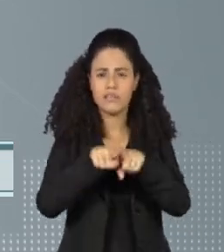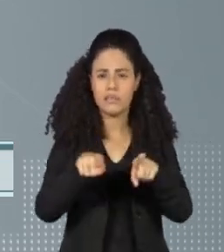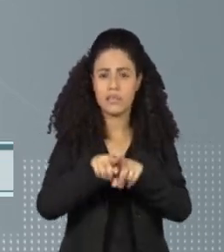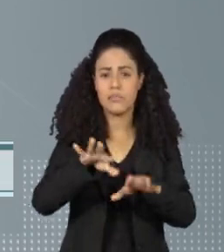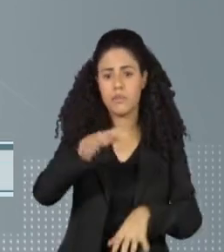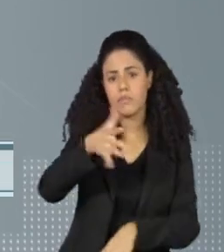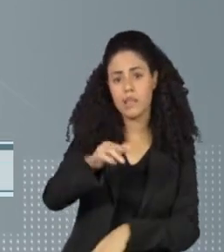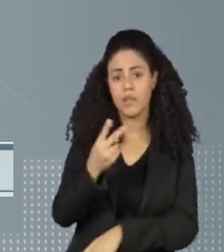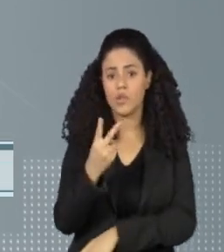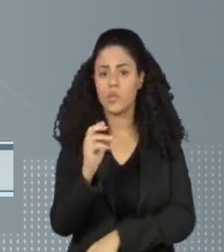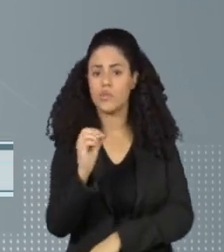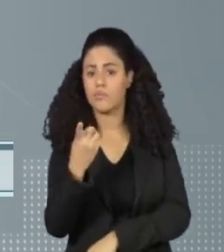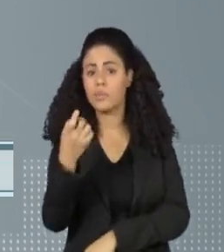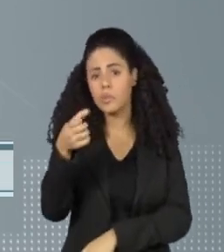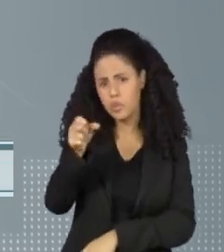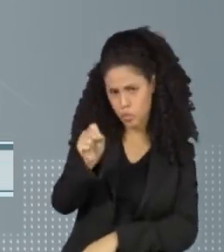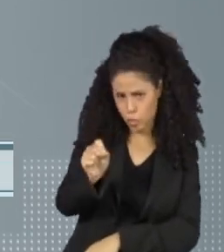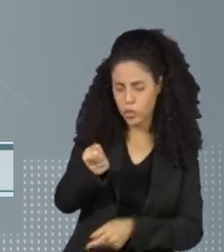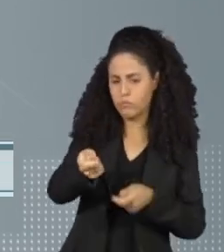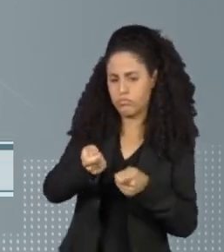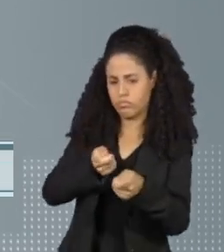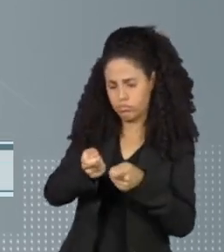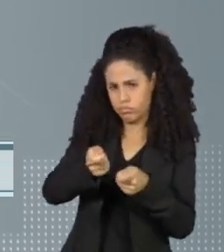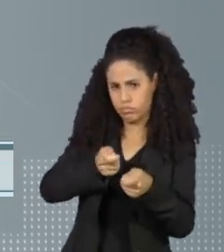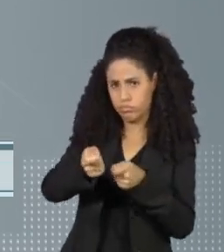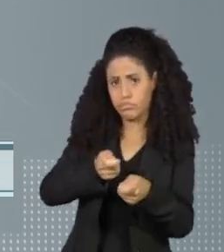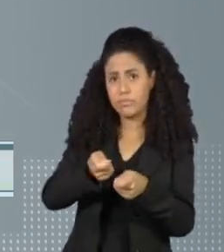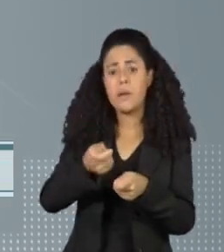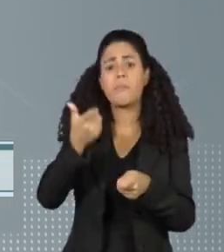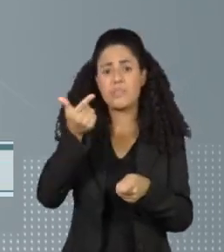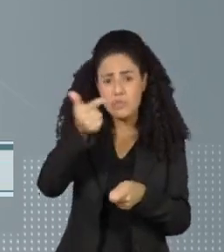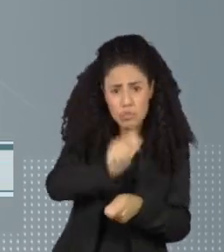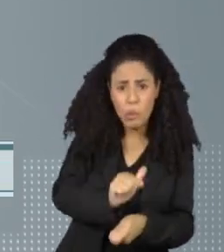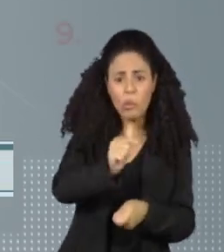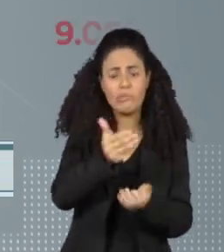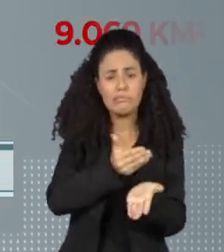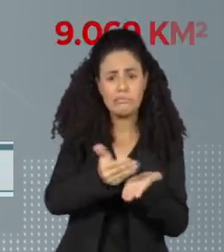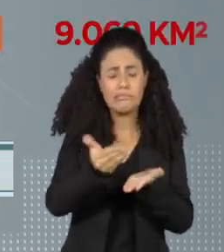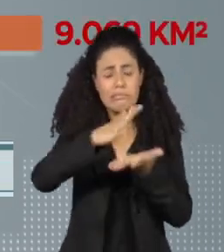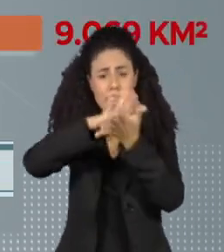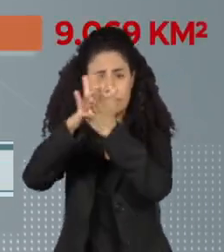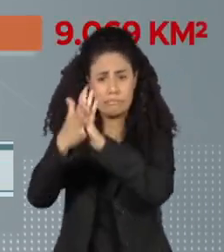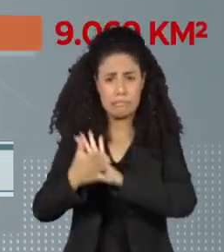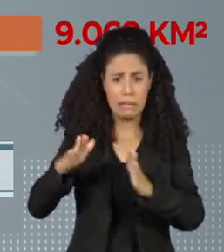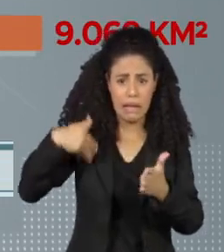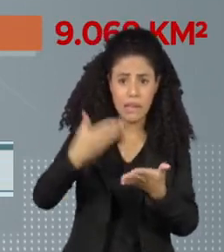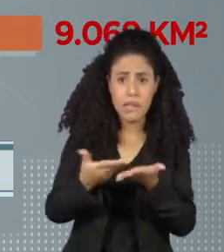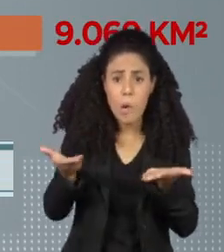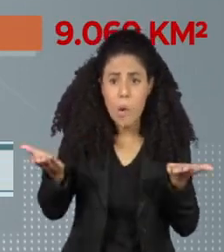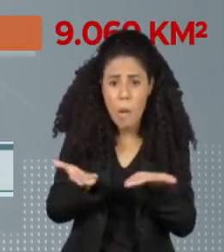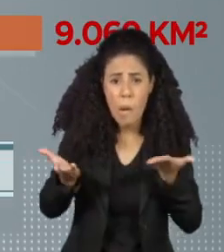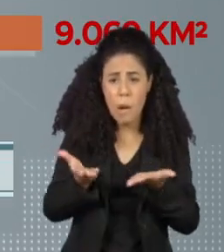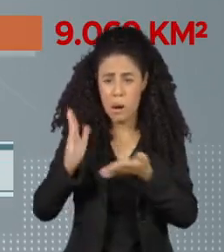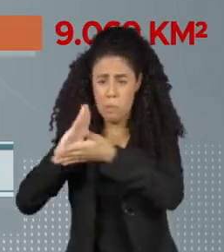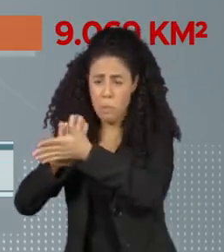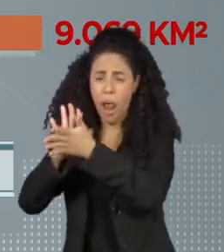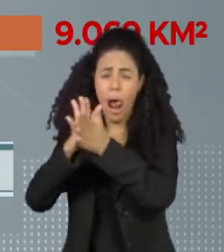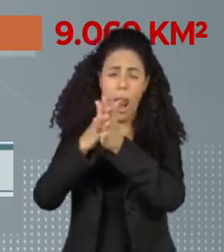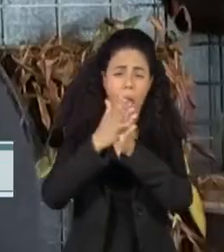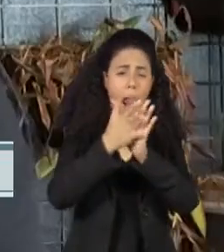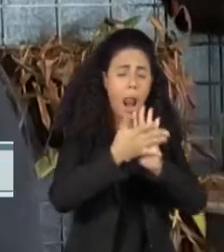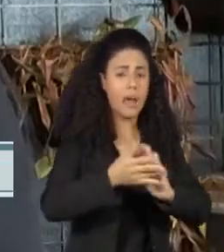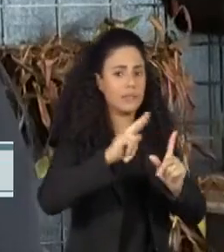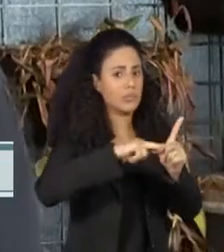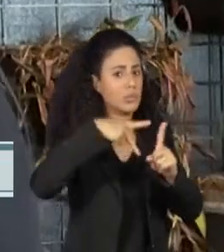se manteve até 2018, quando o estrago voltou a crescer. De lá para cá, a área devastada quase